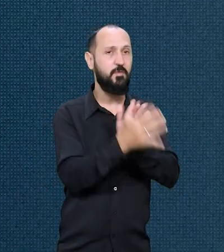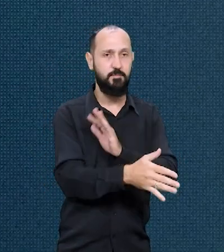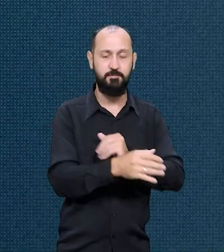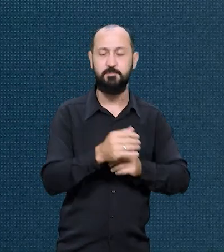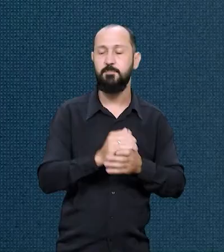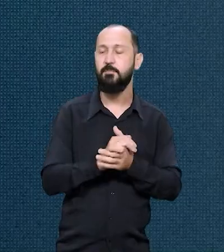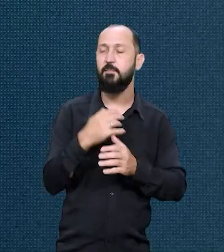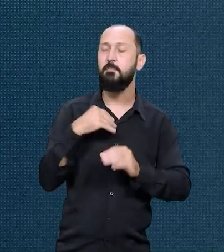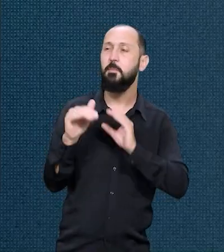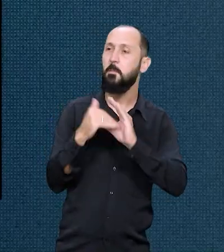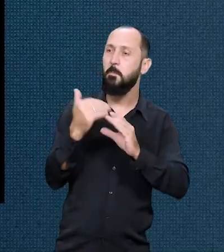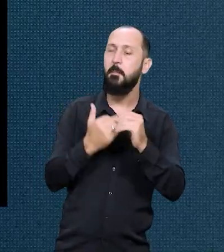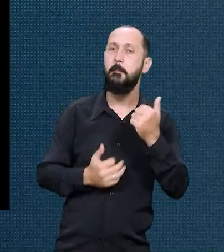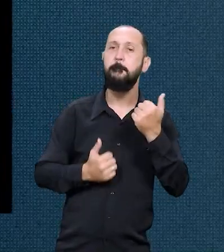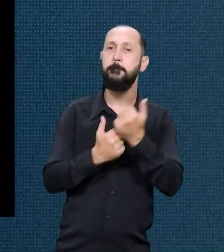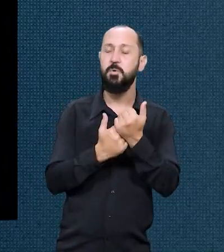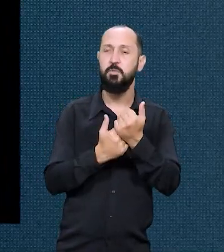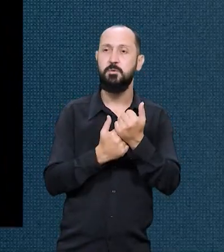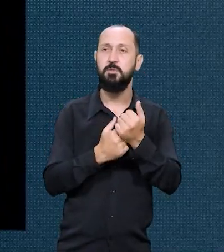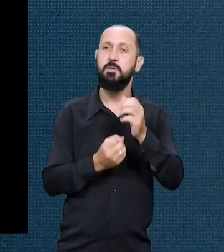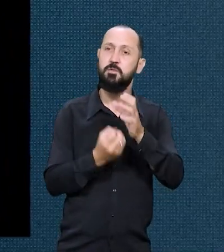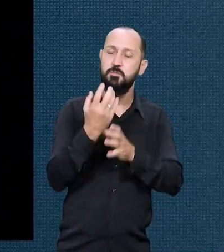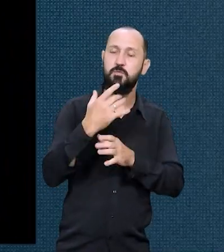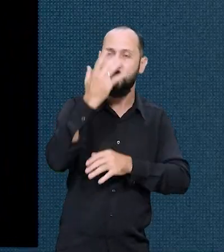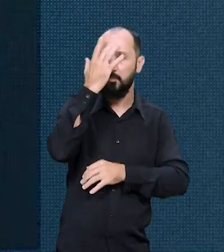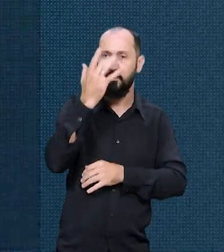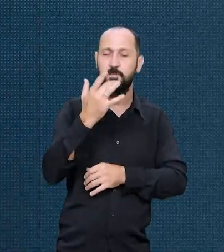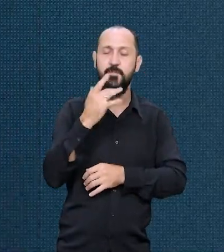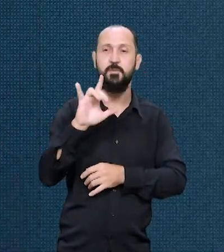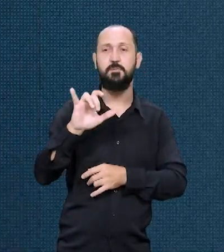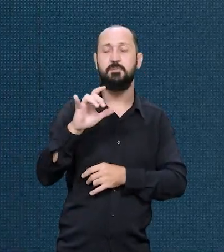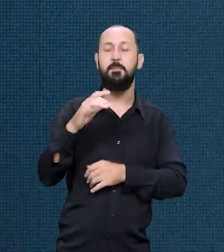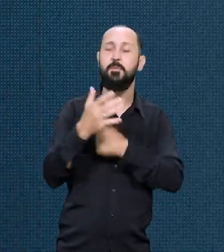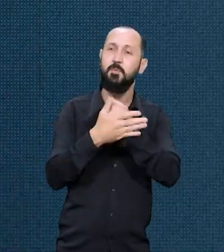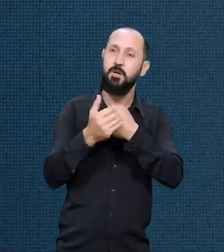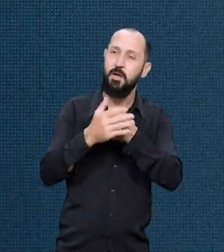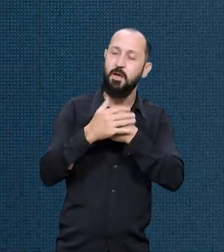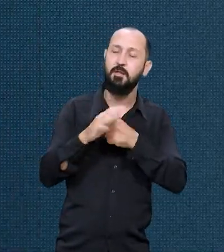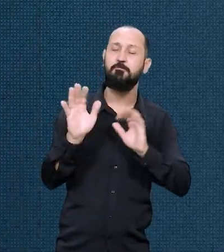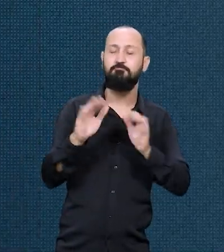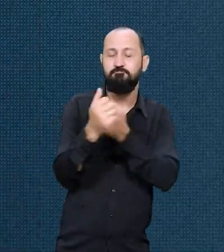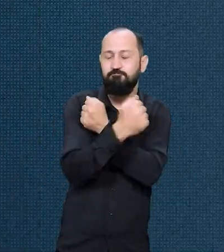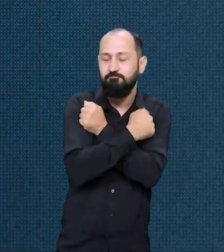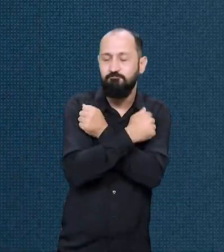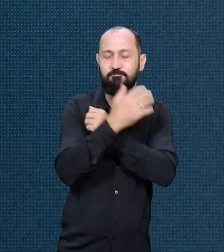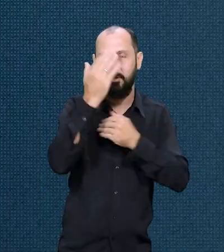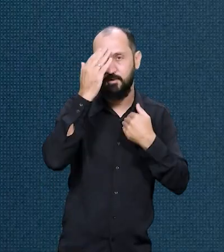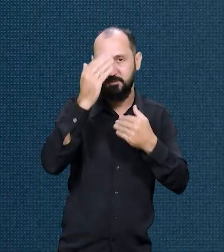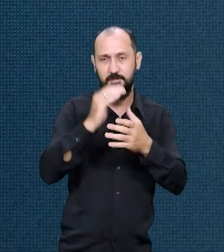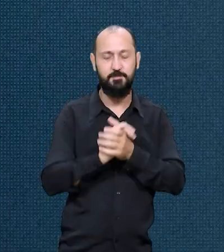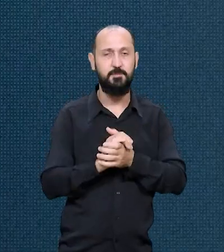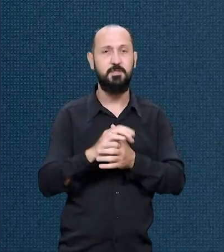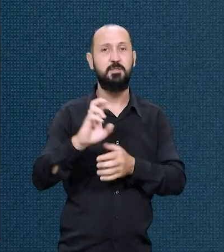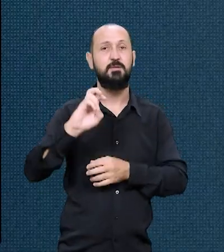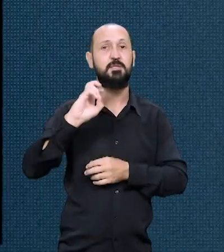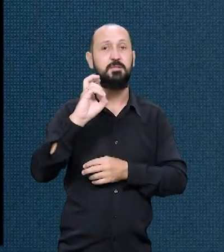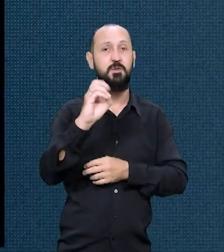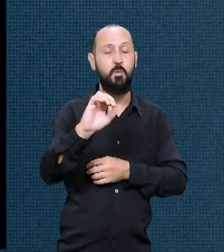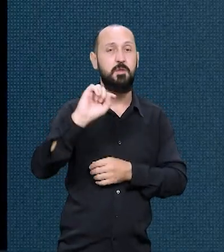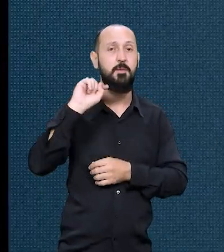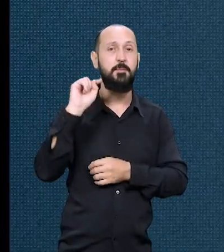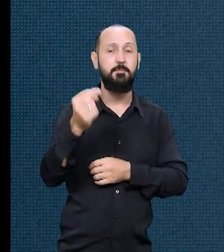Patrícia recebeu muita mensagem de apoio e criou um perfil no Instagram para retribuir o carinho. Ela conta que já recebeu mais de